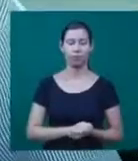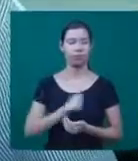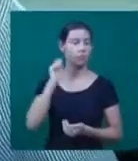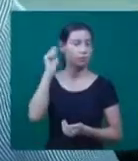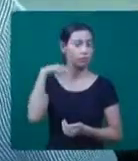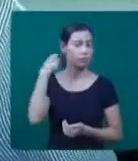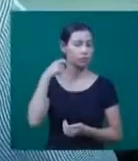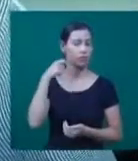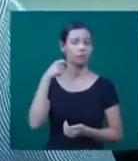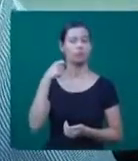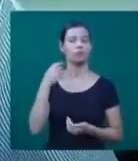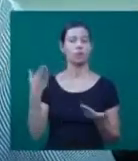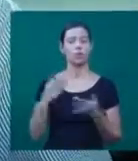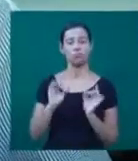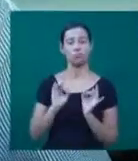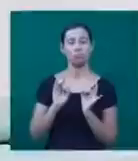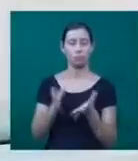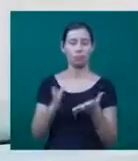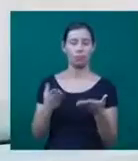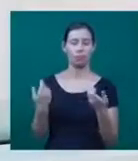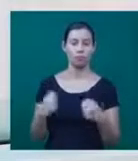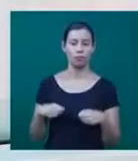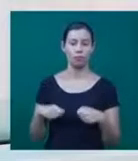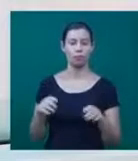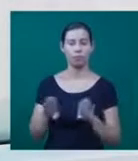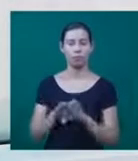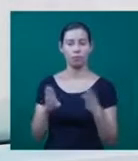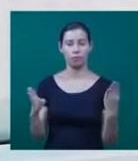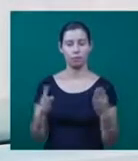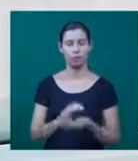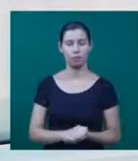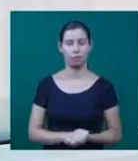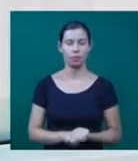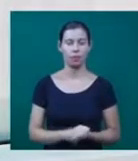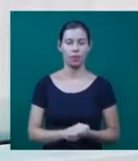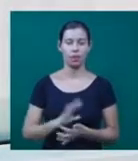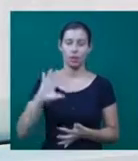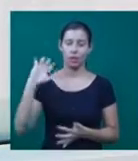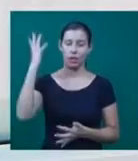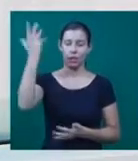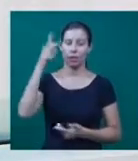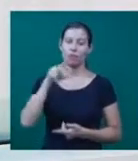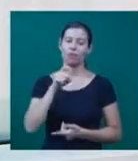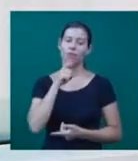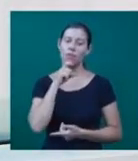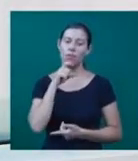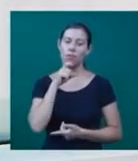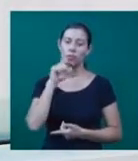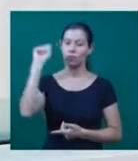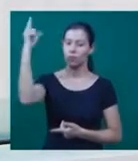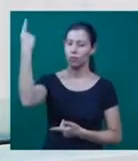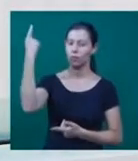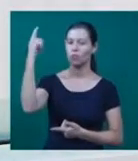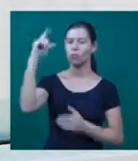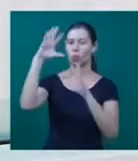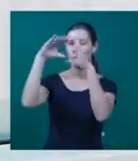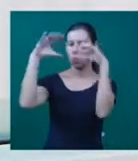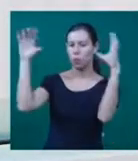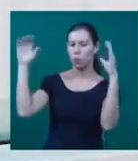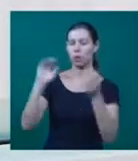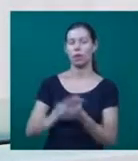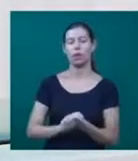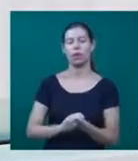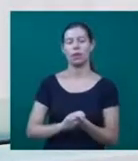Ele está abandonado. Acho que tem que abrir. O tempo esfriou um pouquinho, mesmo com a predominância de sol entre nuvens, ao longo do dia. E a